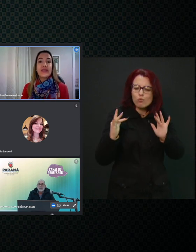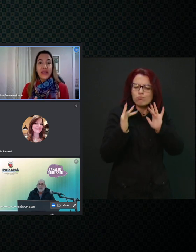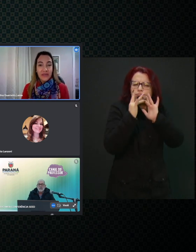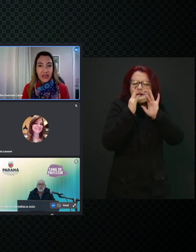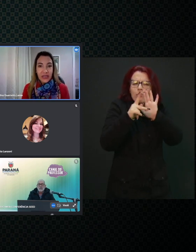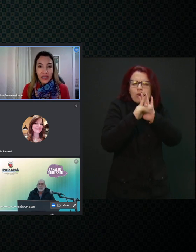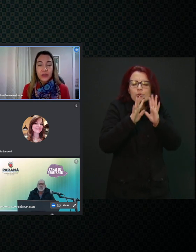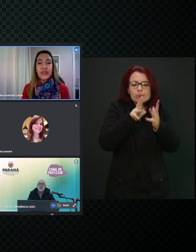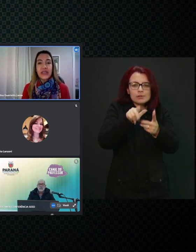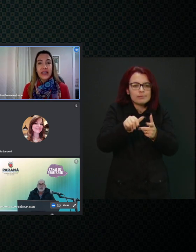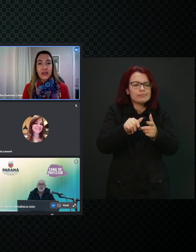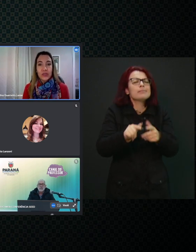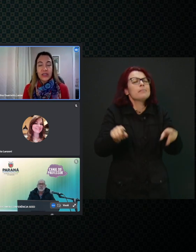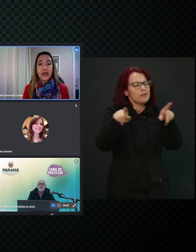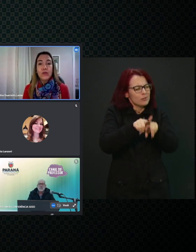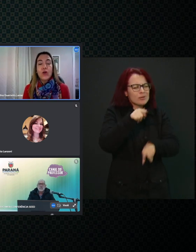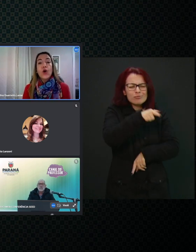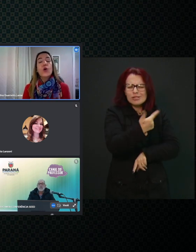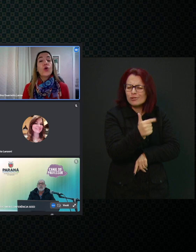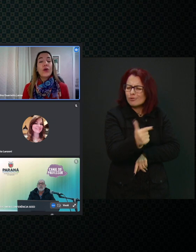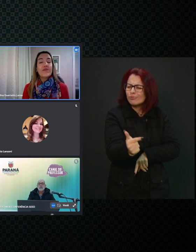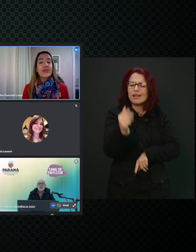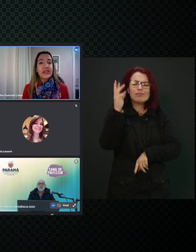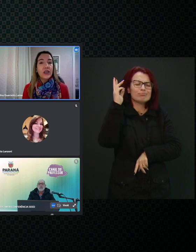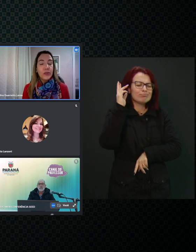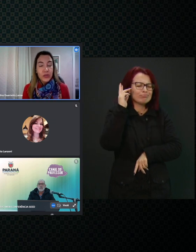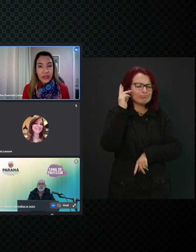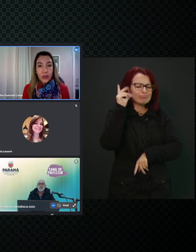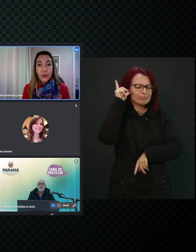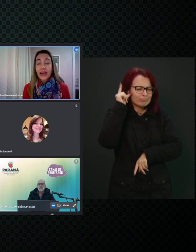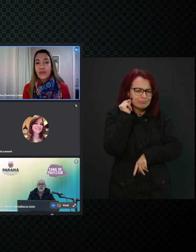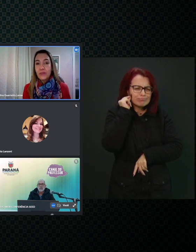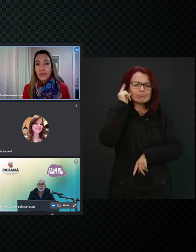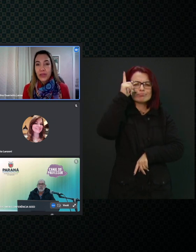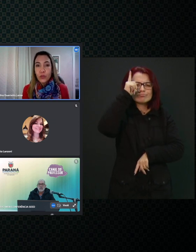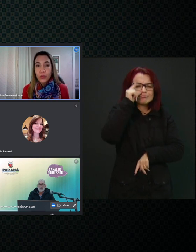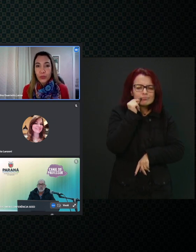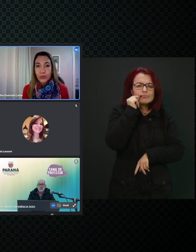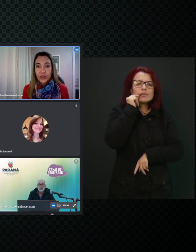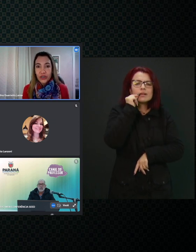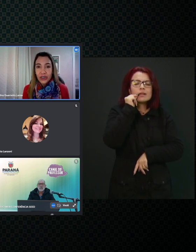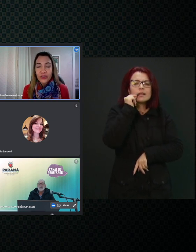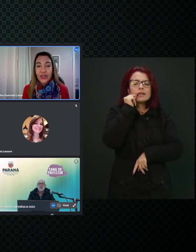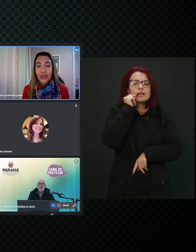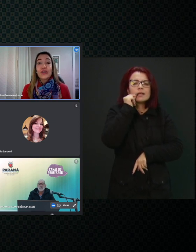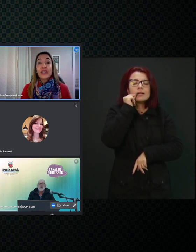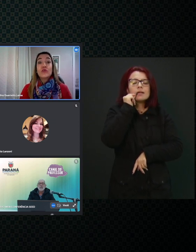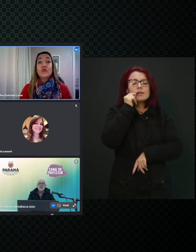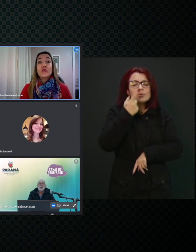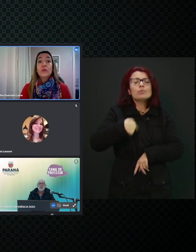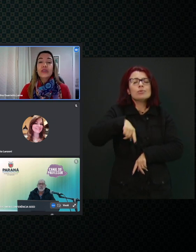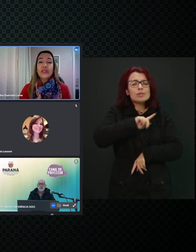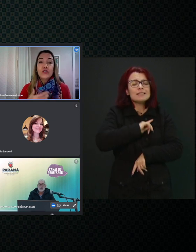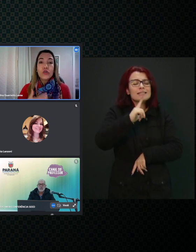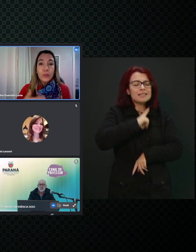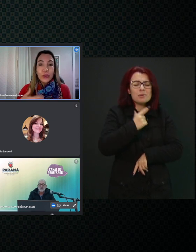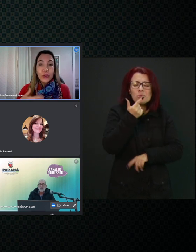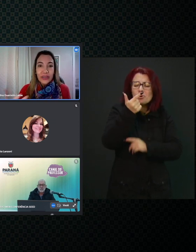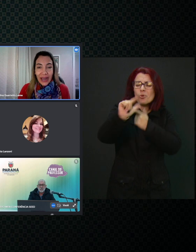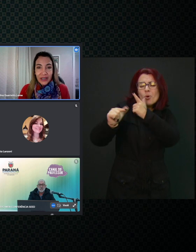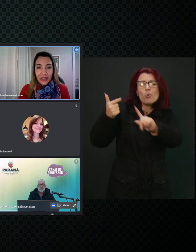sem a visão e sem a audição, ou com a visão e a audição gravemente comprometidos, nós temos muitas